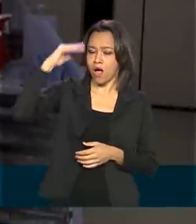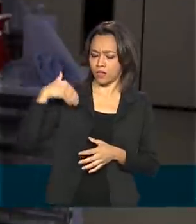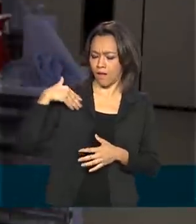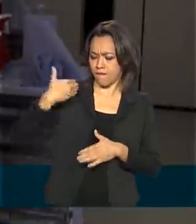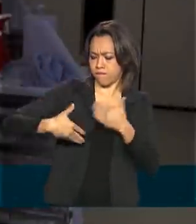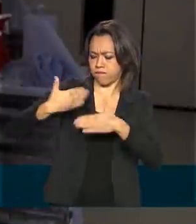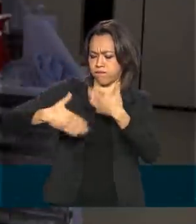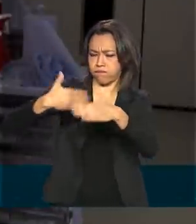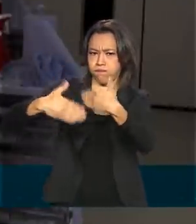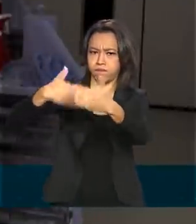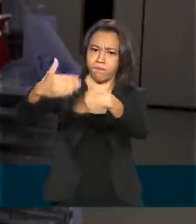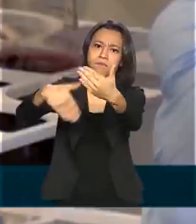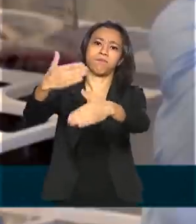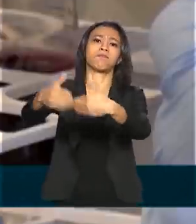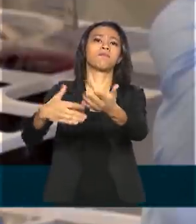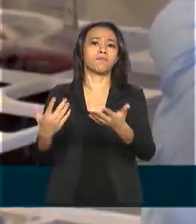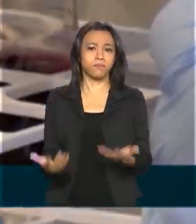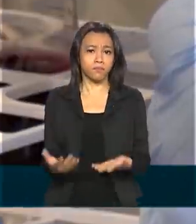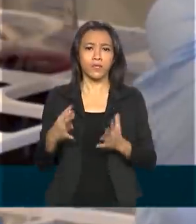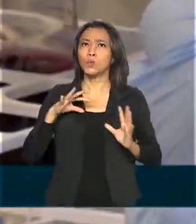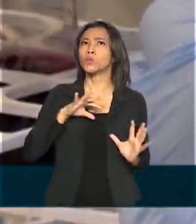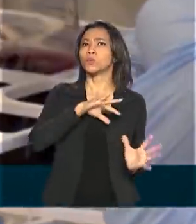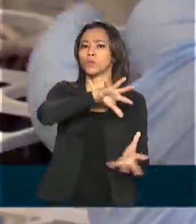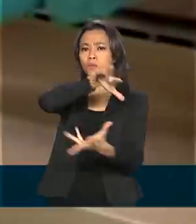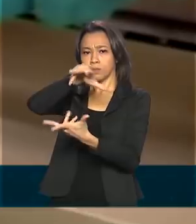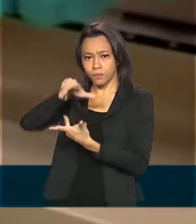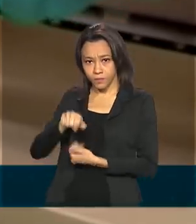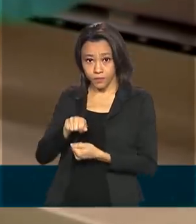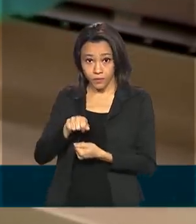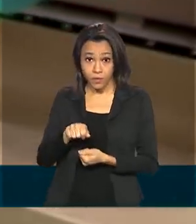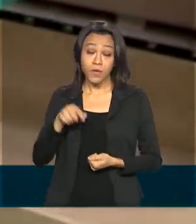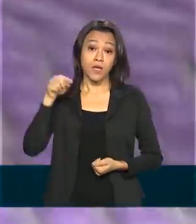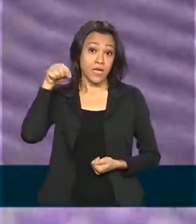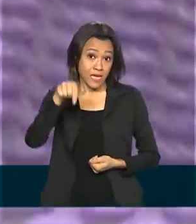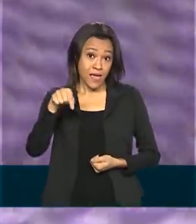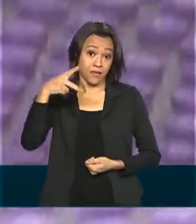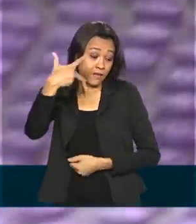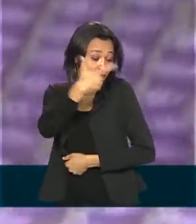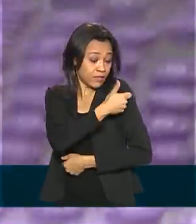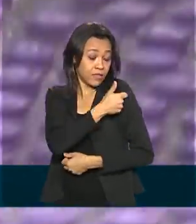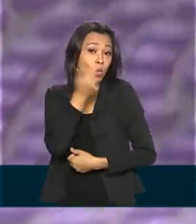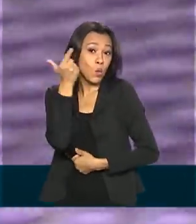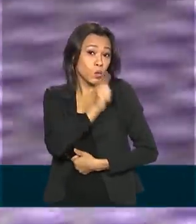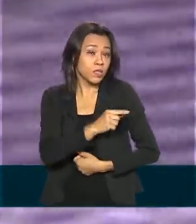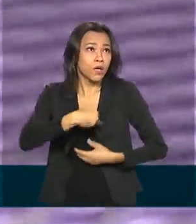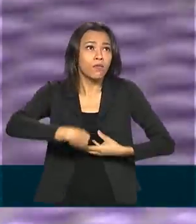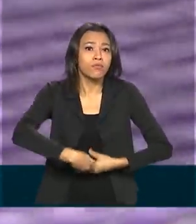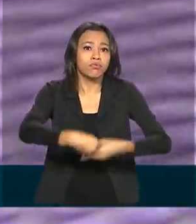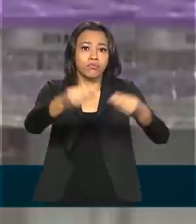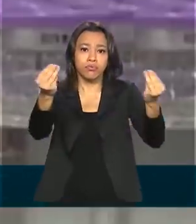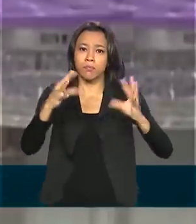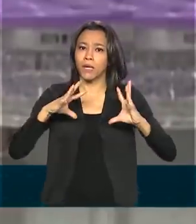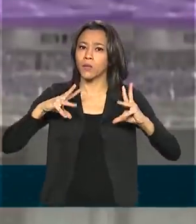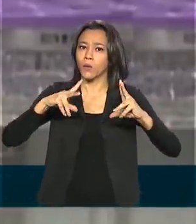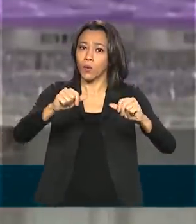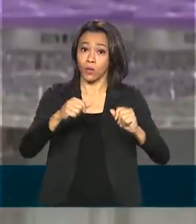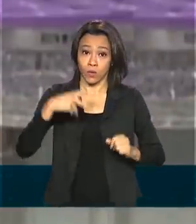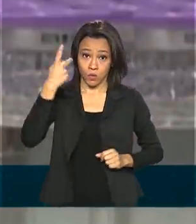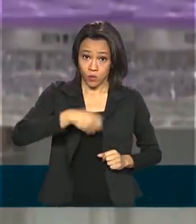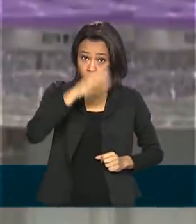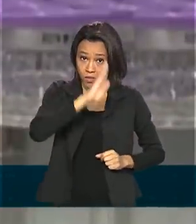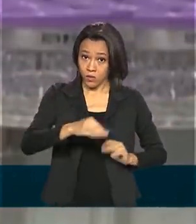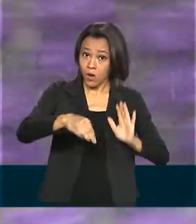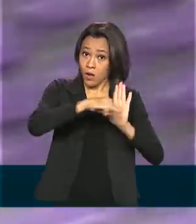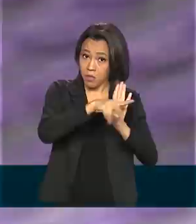avançado de desenvolvimento em todo o mundo. E para que ela chegue a todos, o governo preparou uma medida provisória de